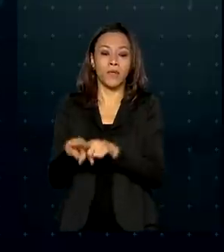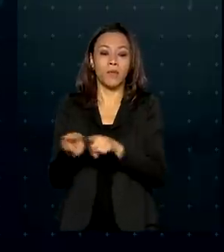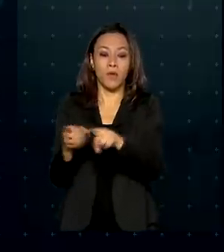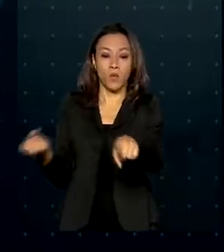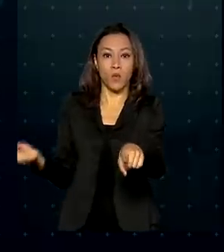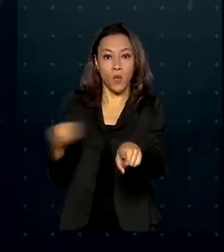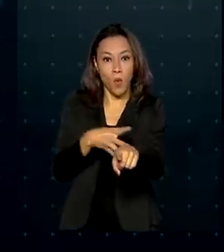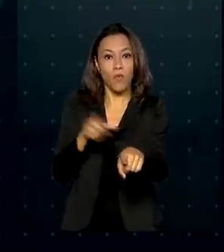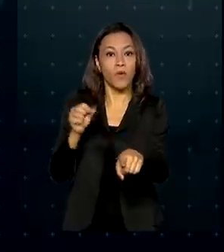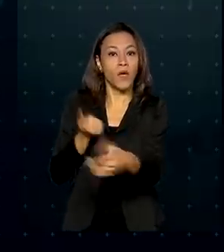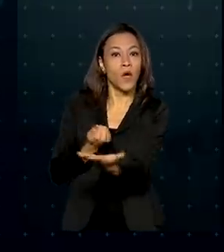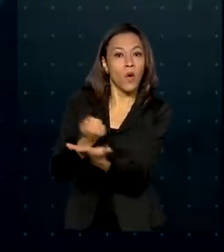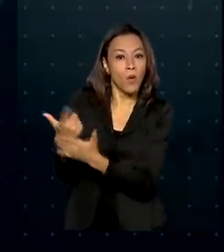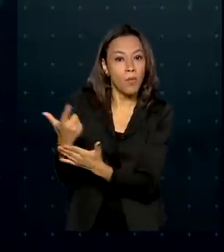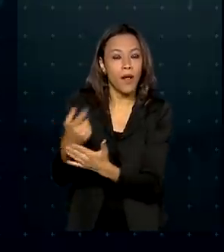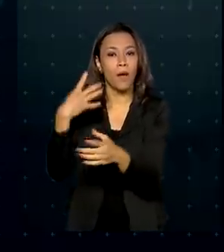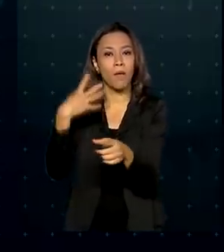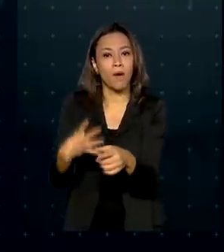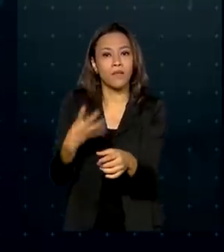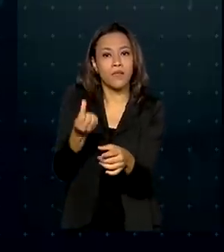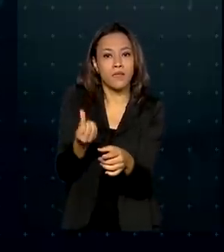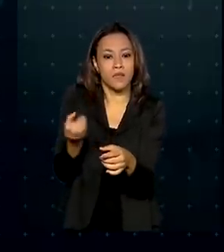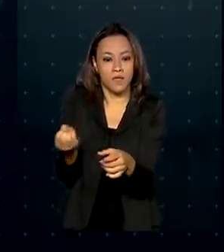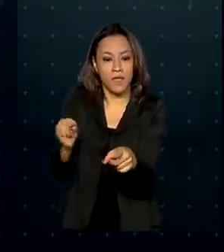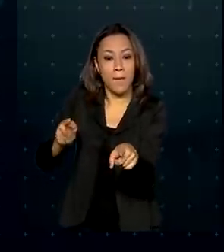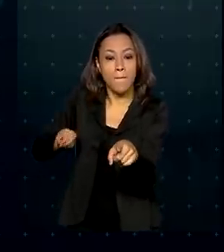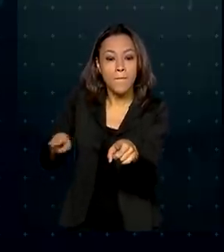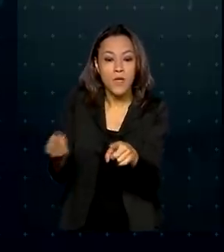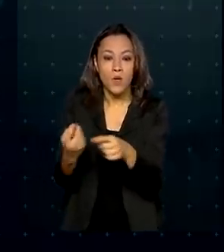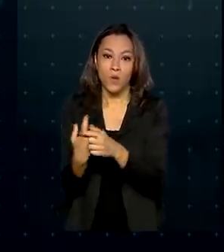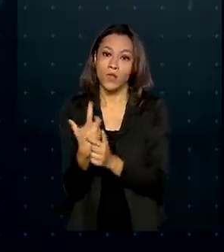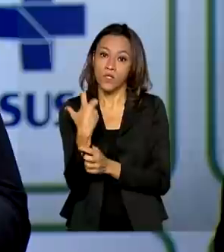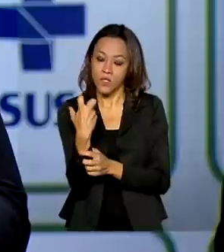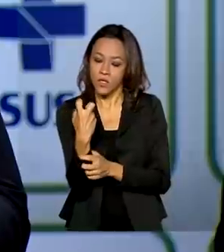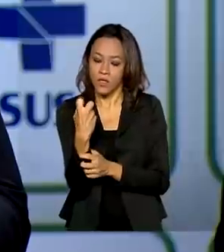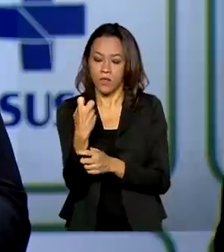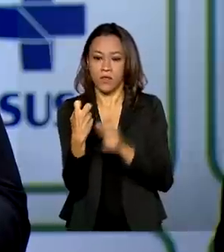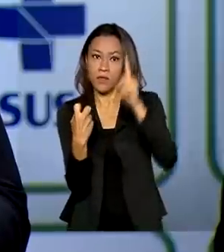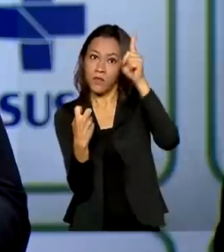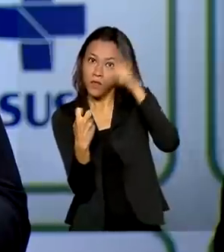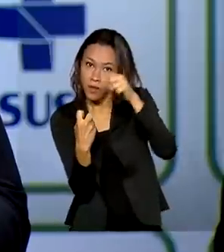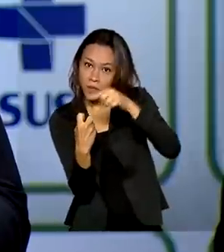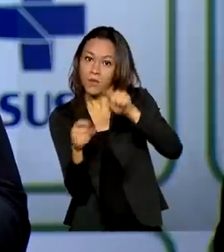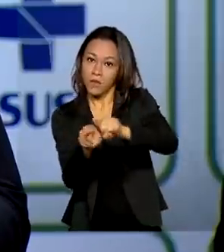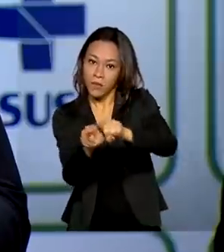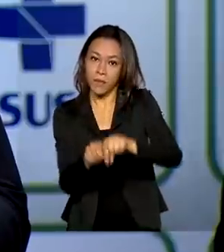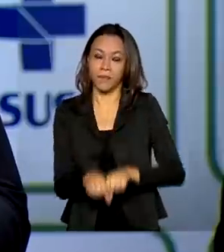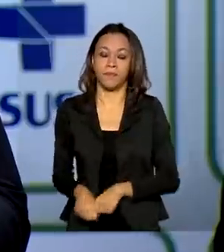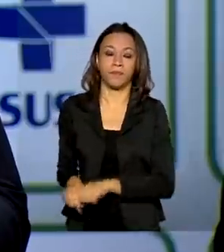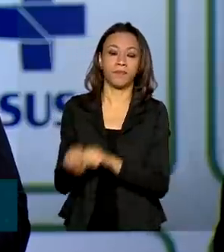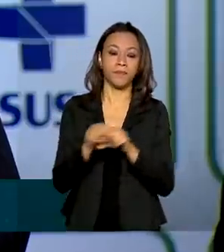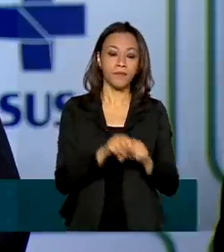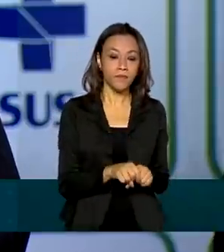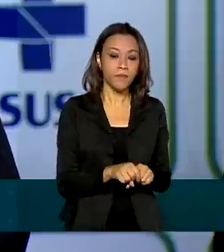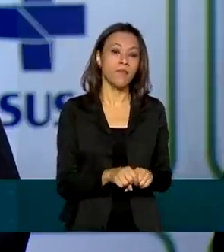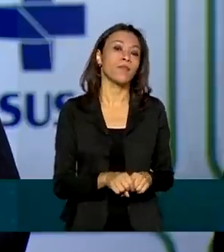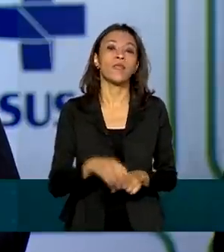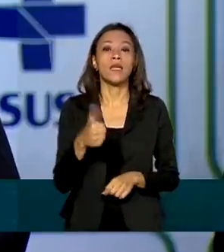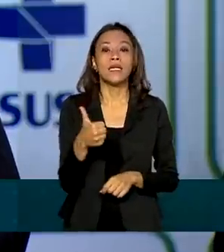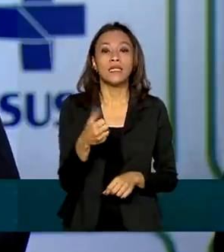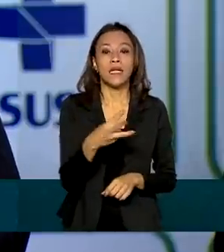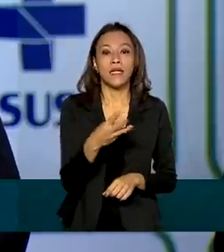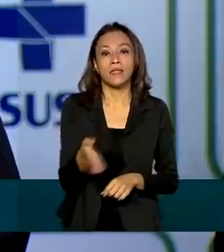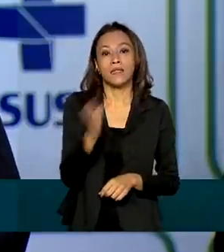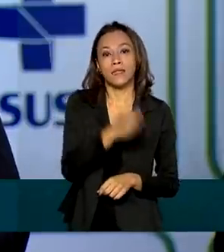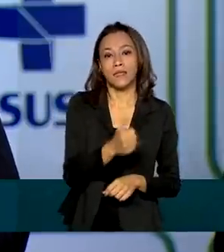processo para a compra de 460 milhões de seringas e agulhas. O esforço para colocar 13, 14 milhões de doses